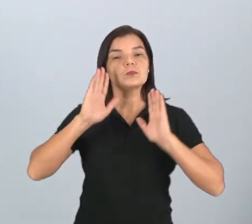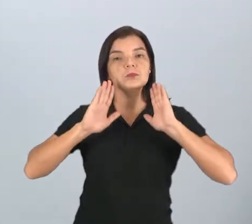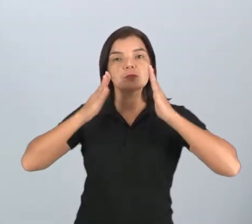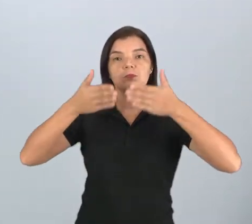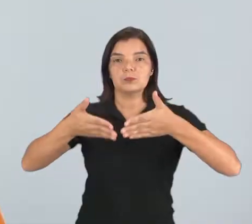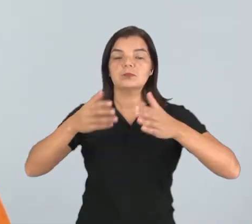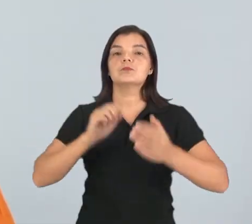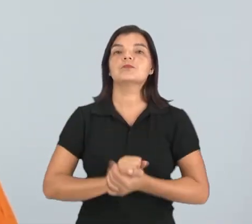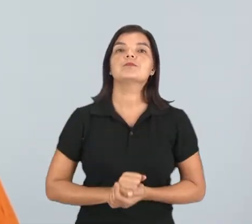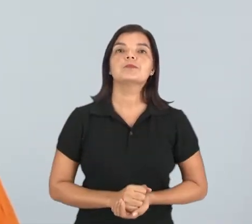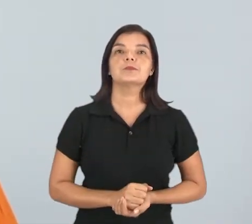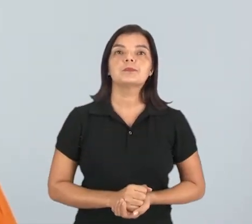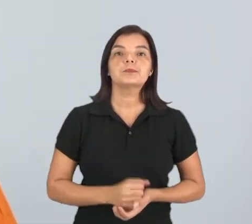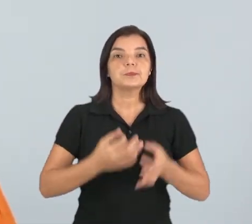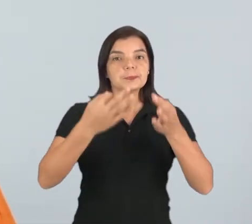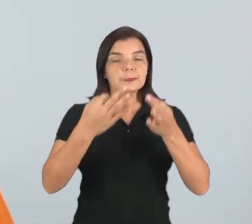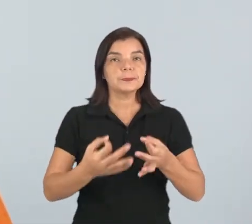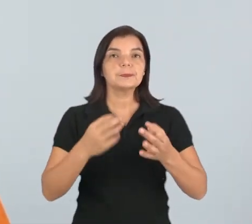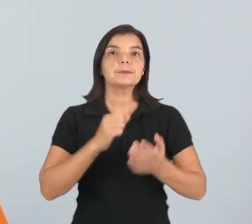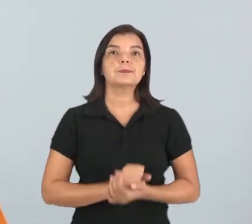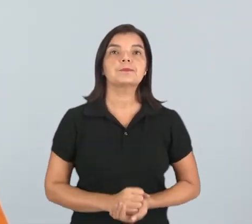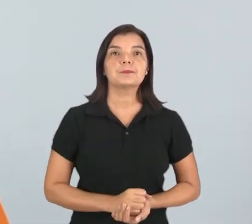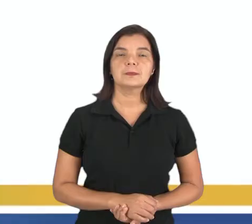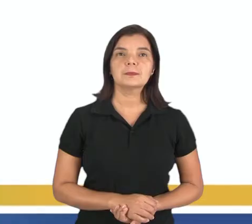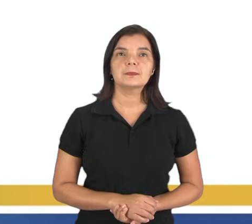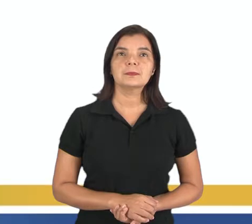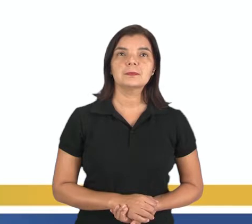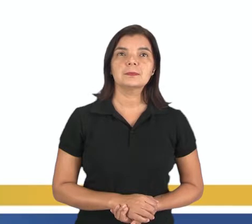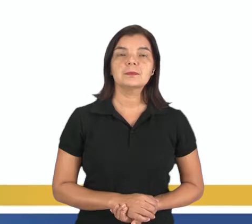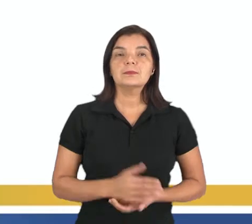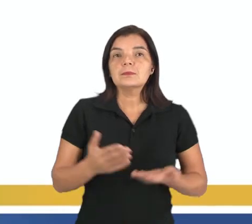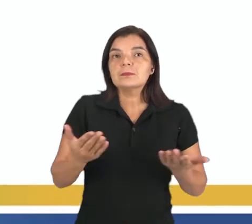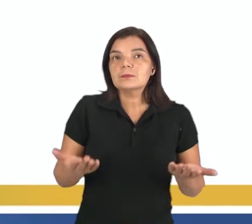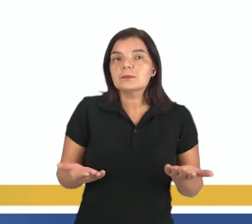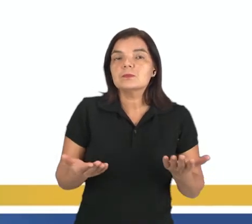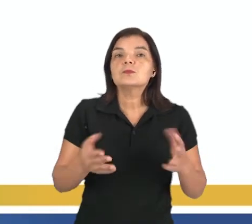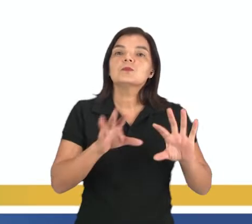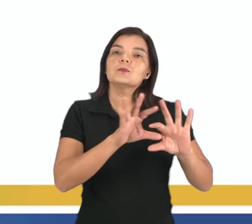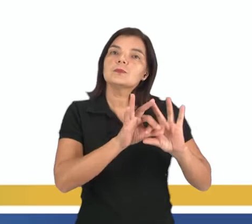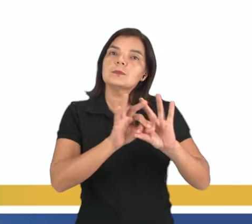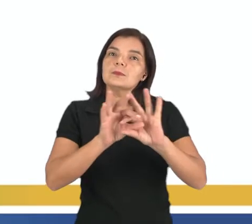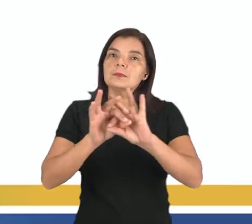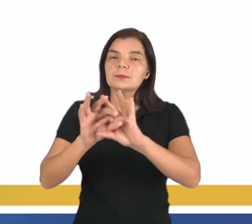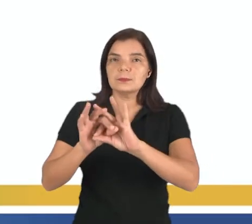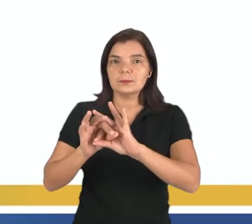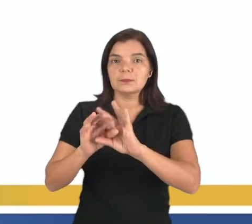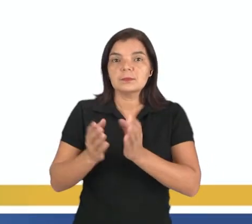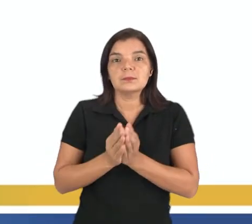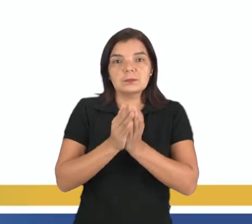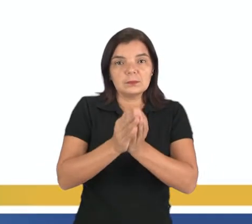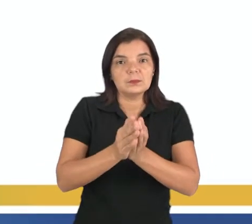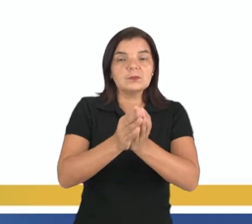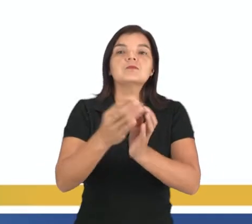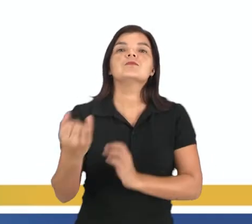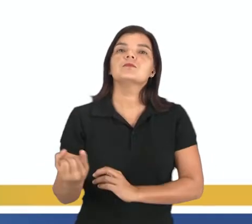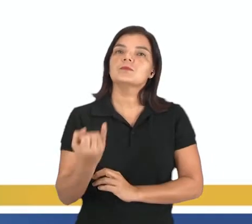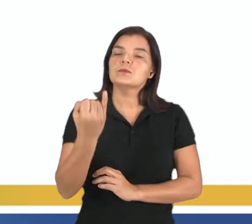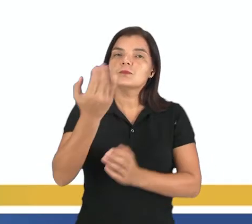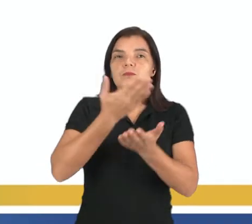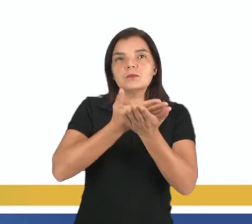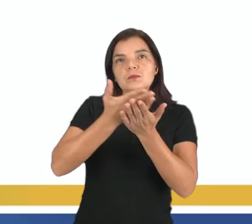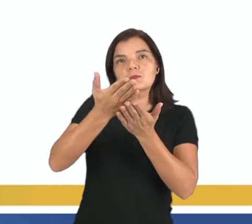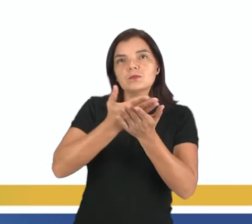eurocêntrica. Certo, pessoal? Então, nesse contexto, a gente vai falar das grandes navegações. Elas